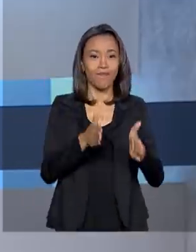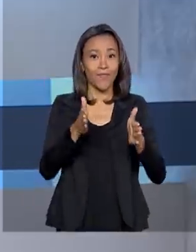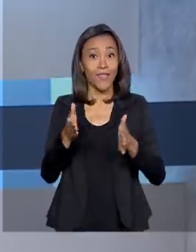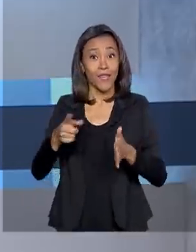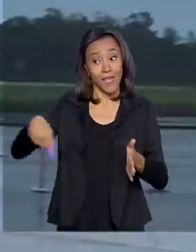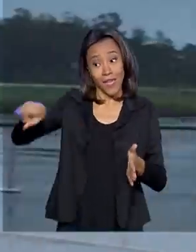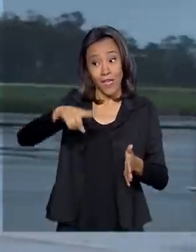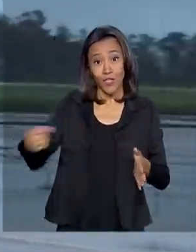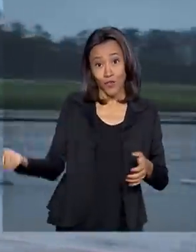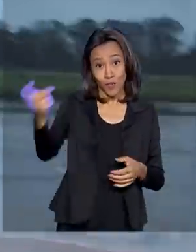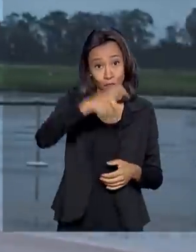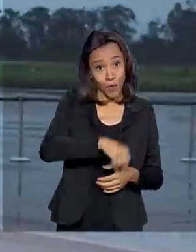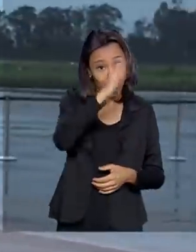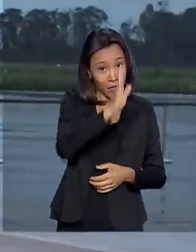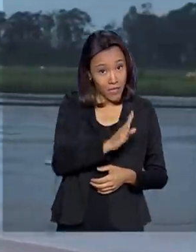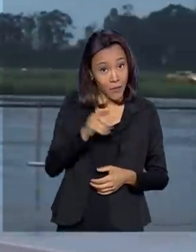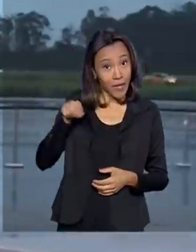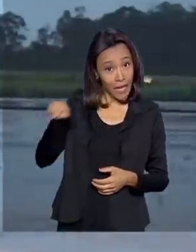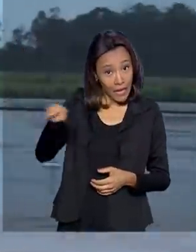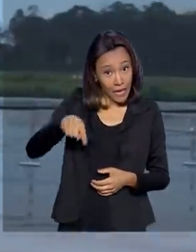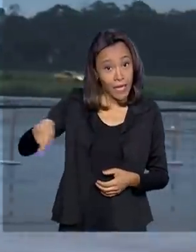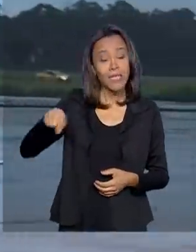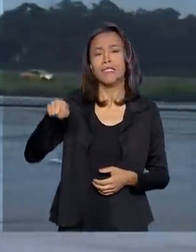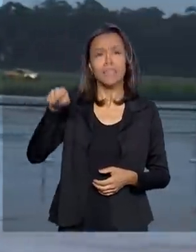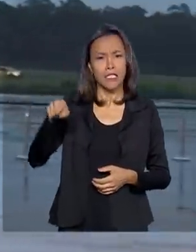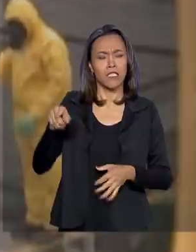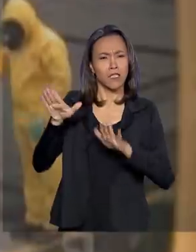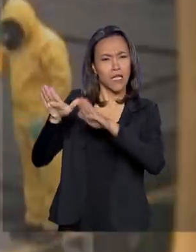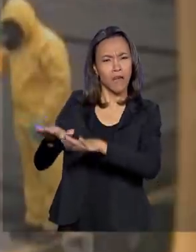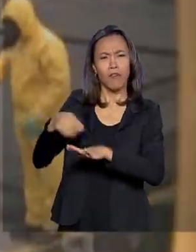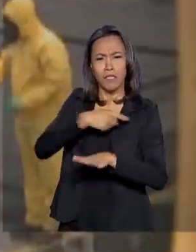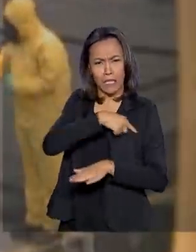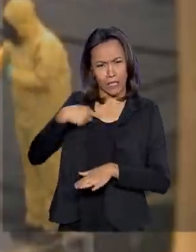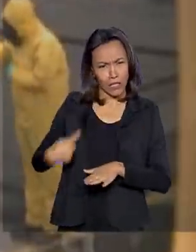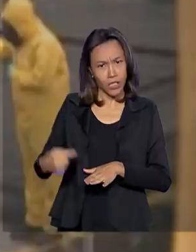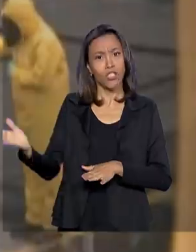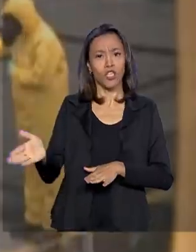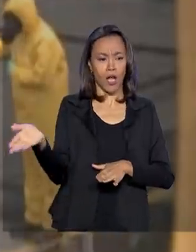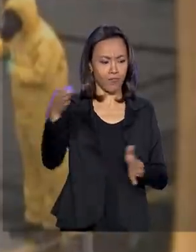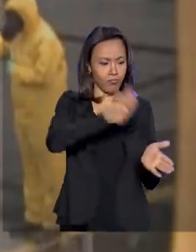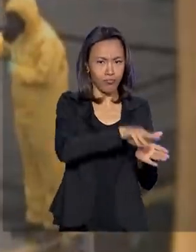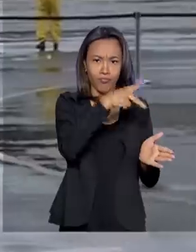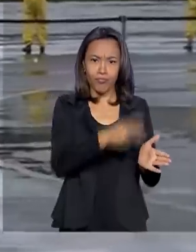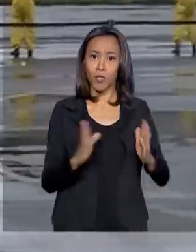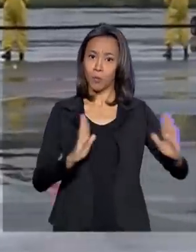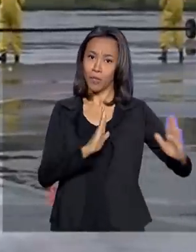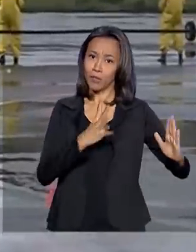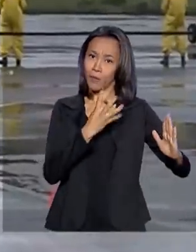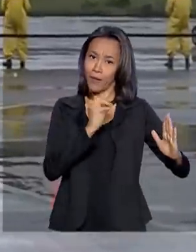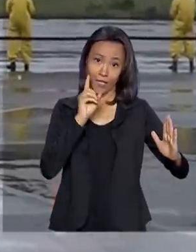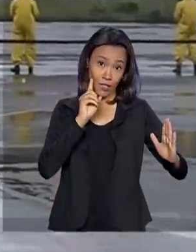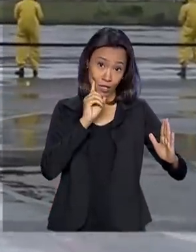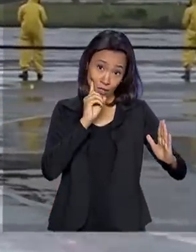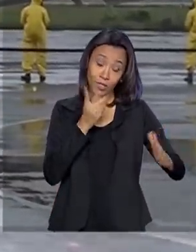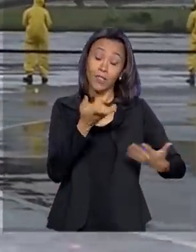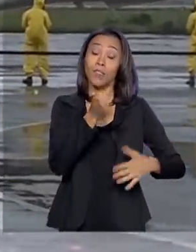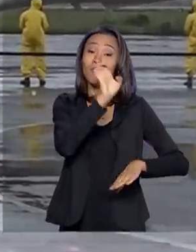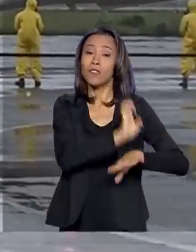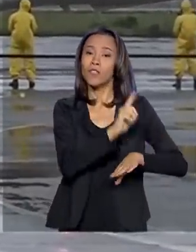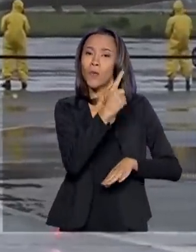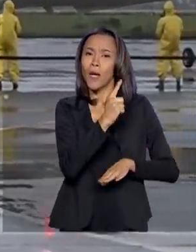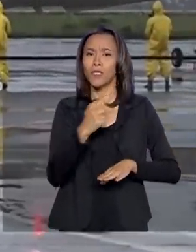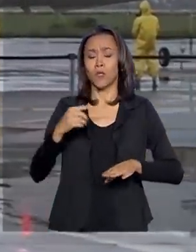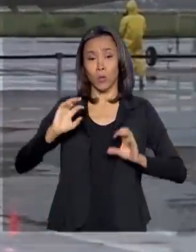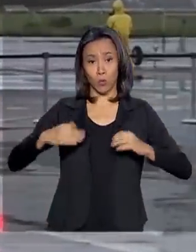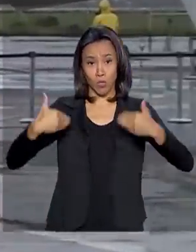volta à pátria. Brasileiros que estavam na China já cumprem quarentena em Anápolis, Goiás. Segundo o Ministério da Defesa,